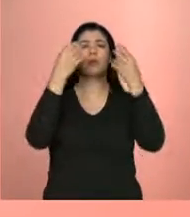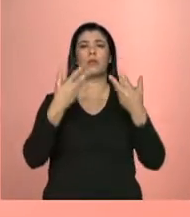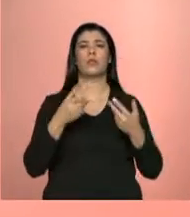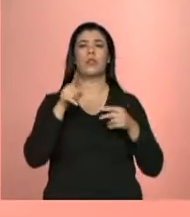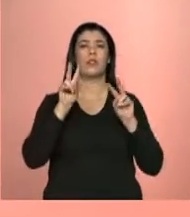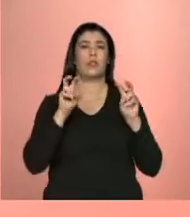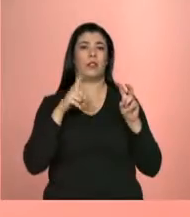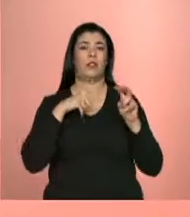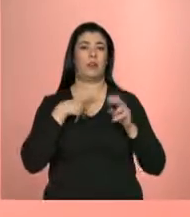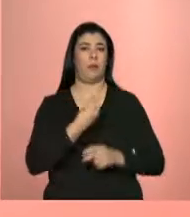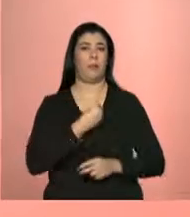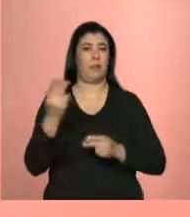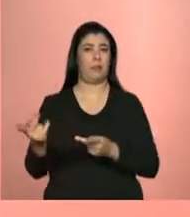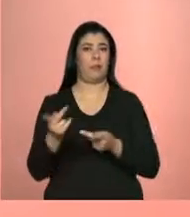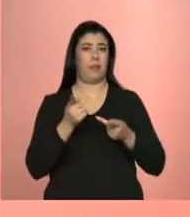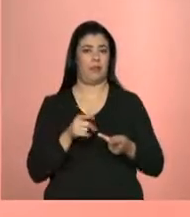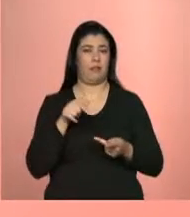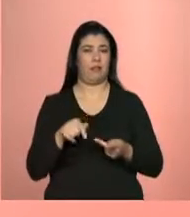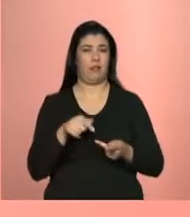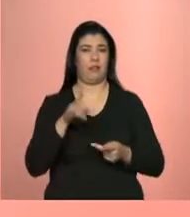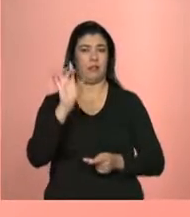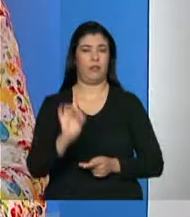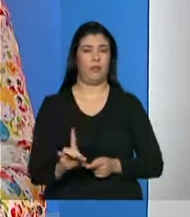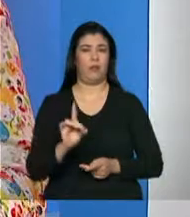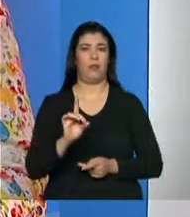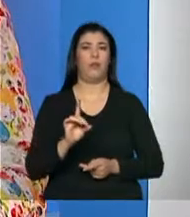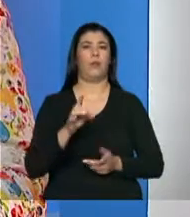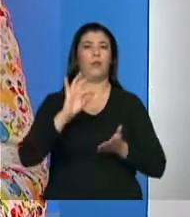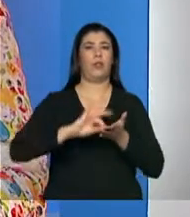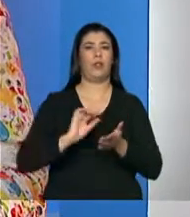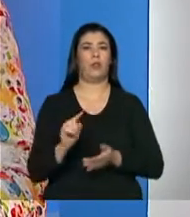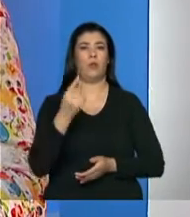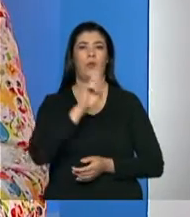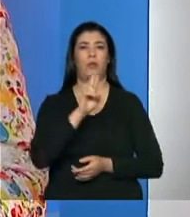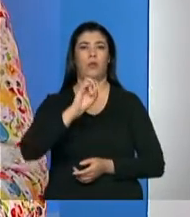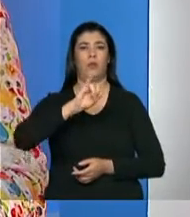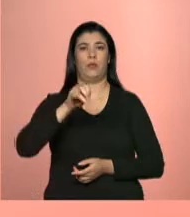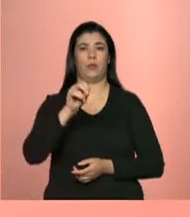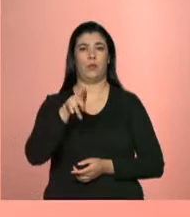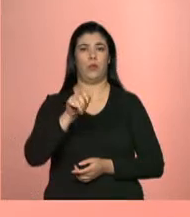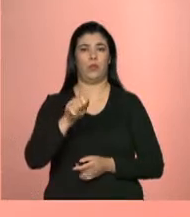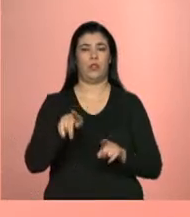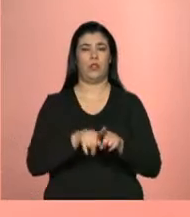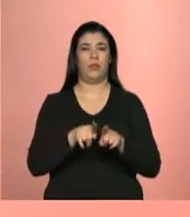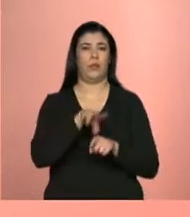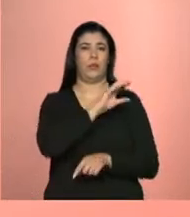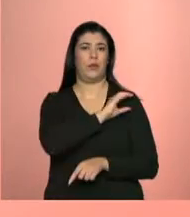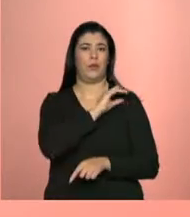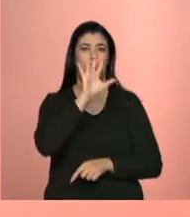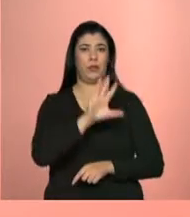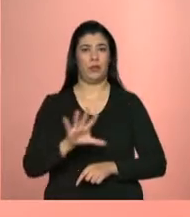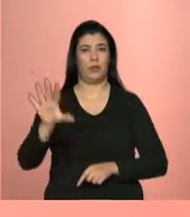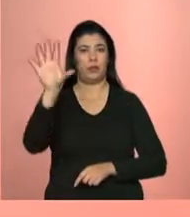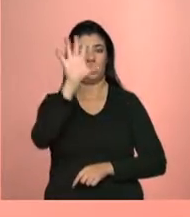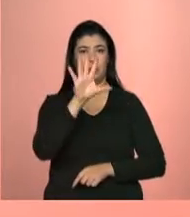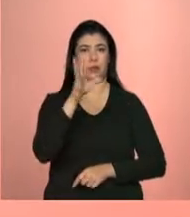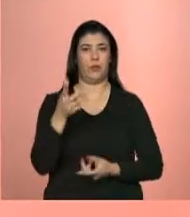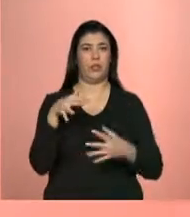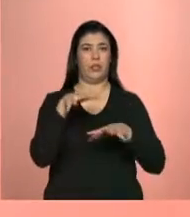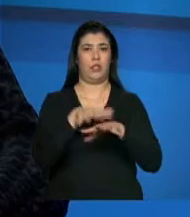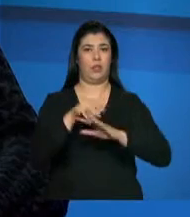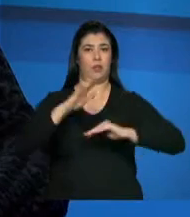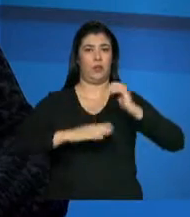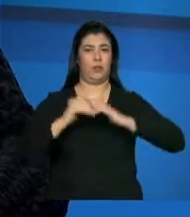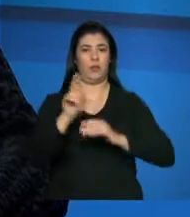contamos aqui com a presença da diretora do Cadastro Único, Joana Mustafa, e da coordenadora geral de integração de ações,